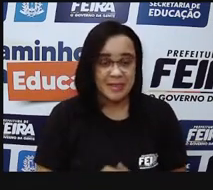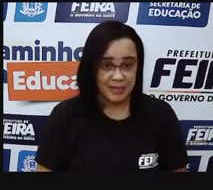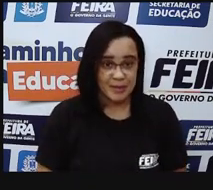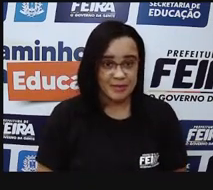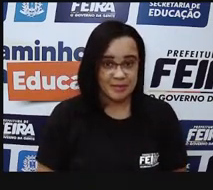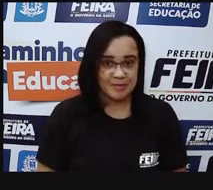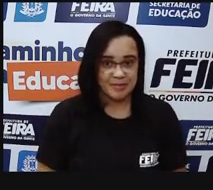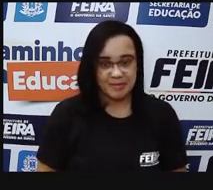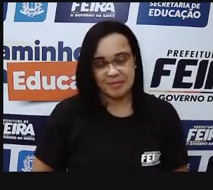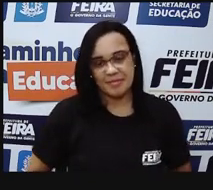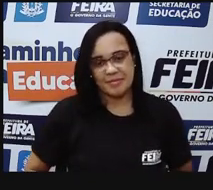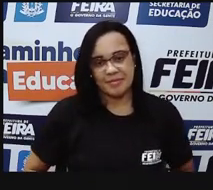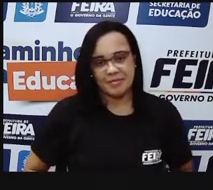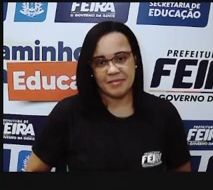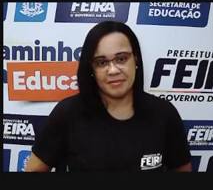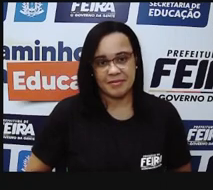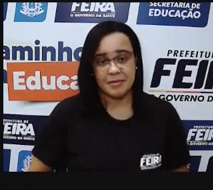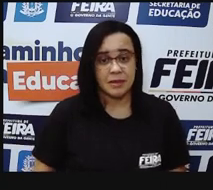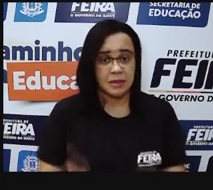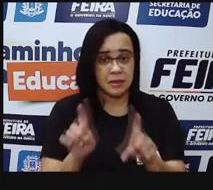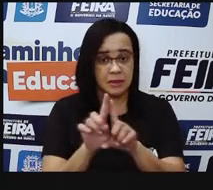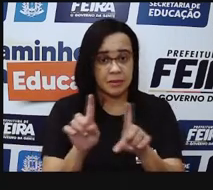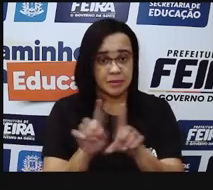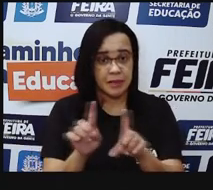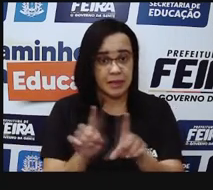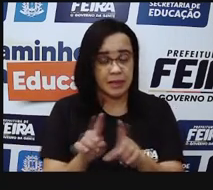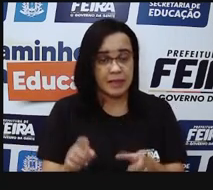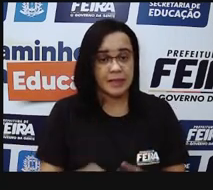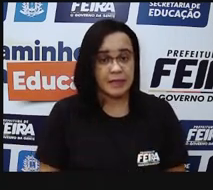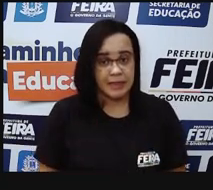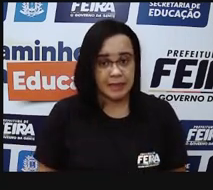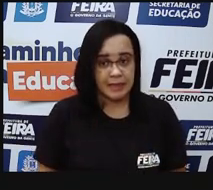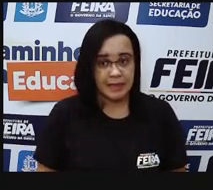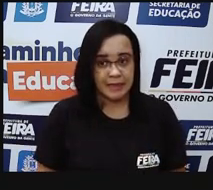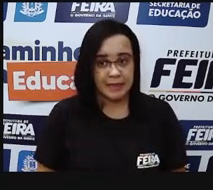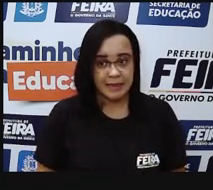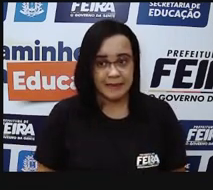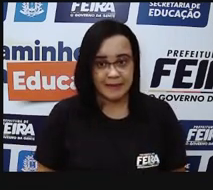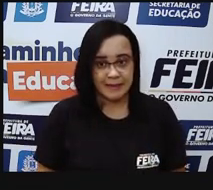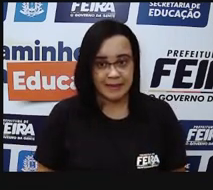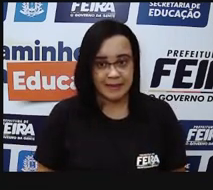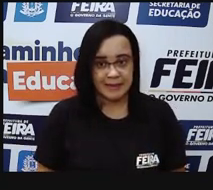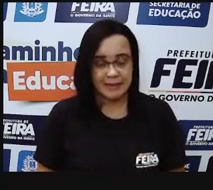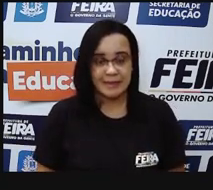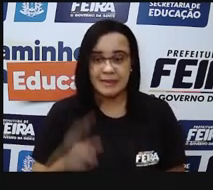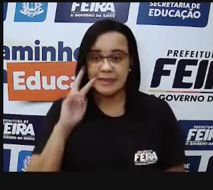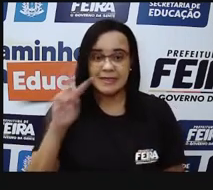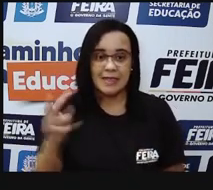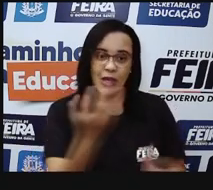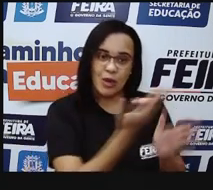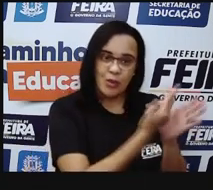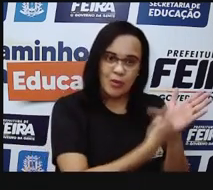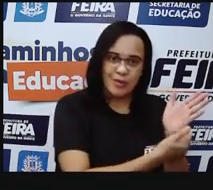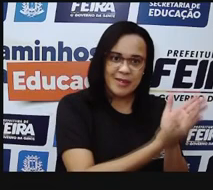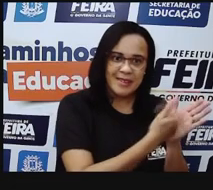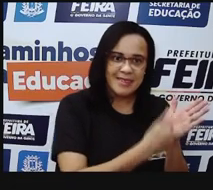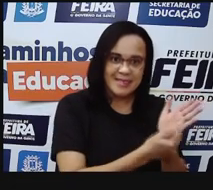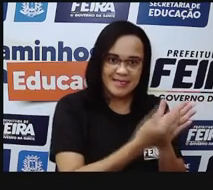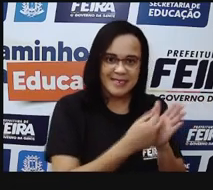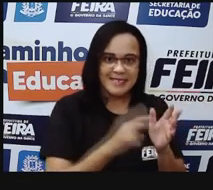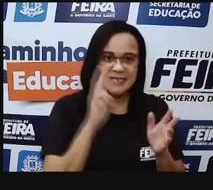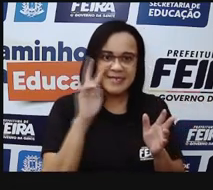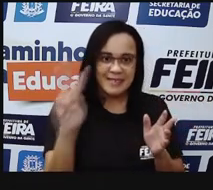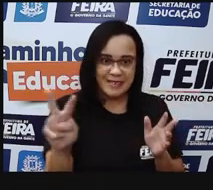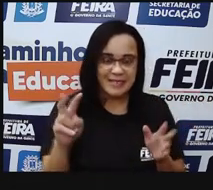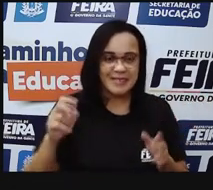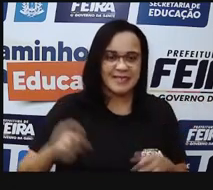que entra. E a gente tem, então, a película que é onde vai formar a imagem que aqui no nosso